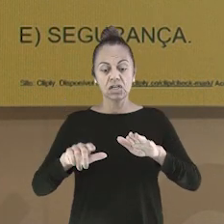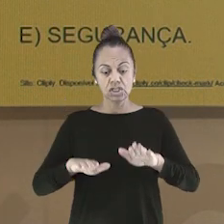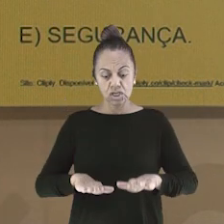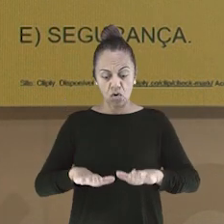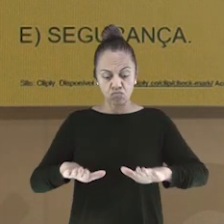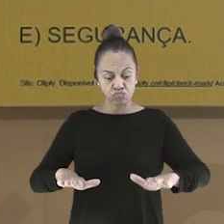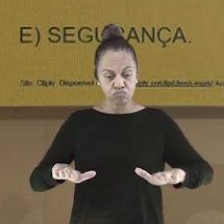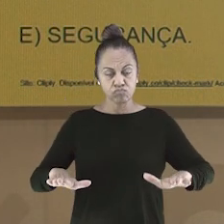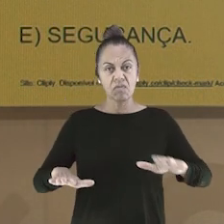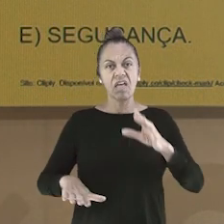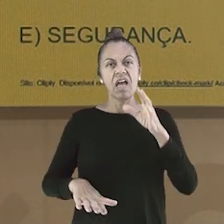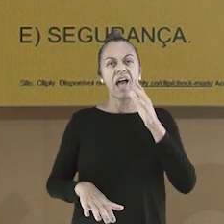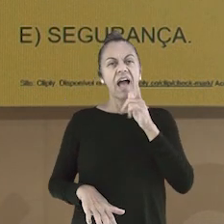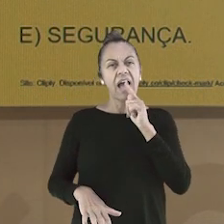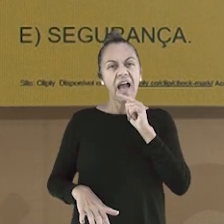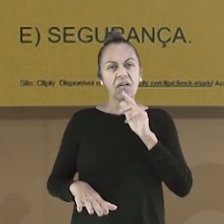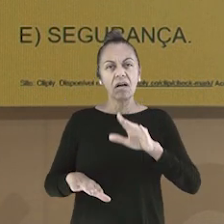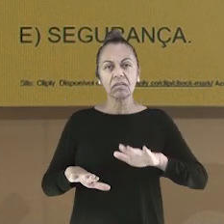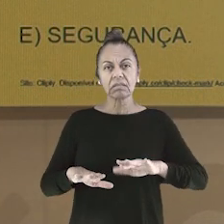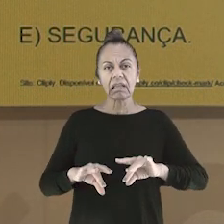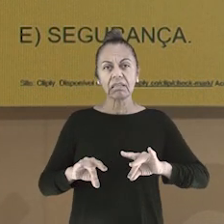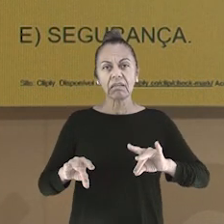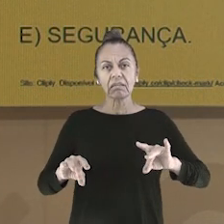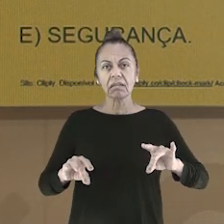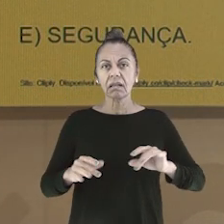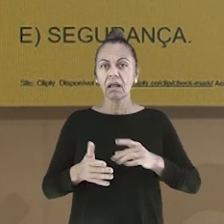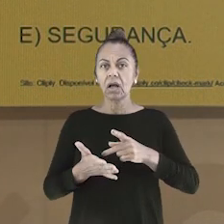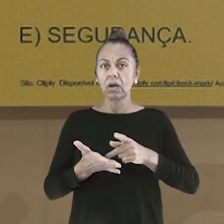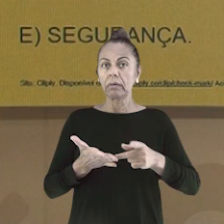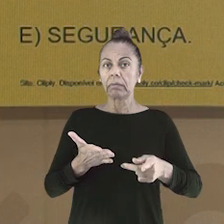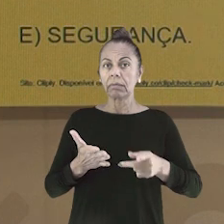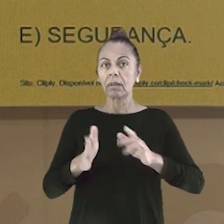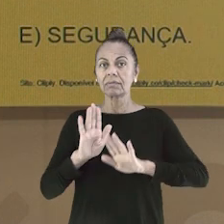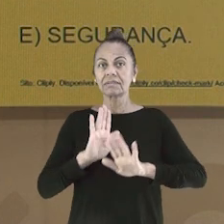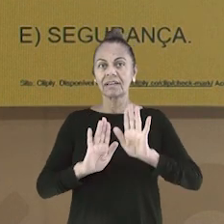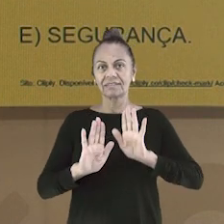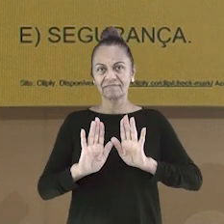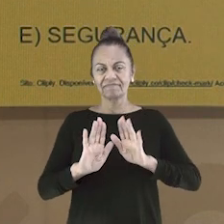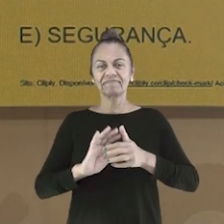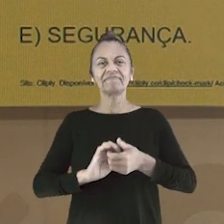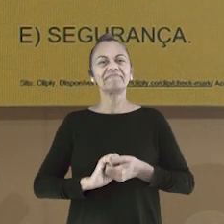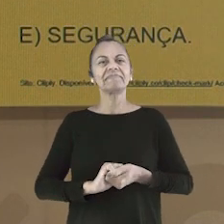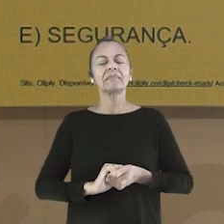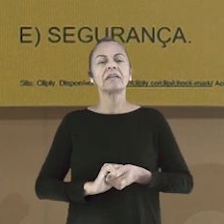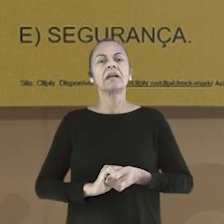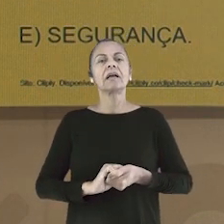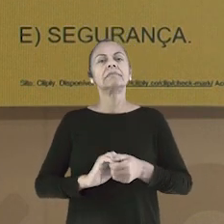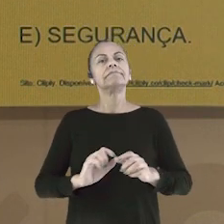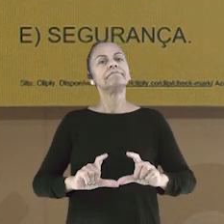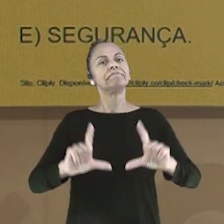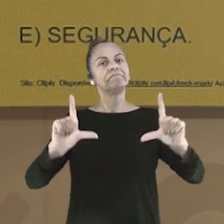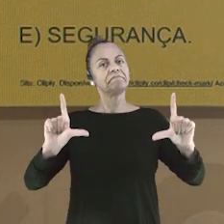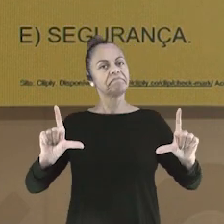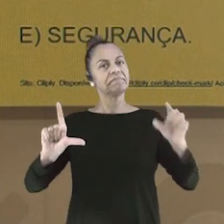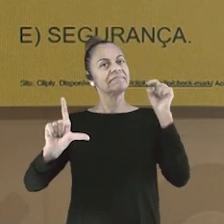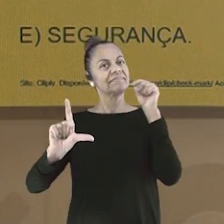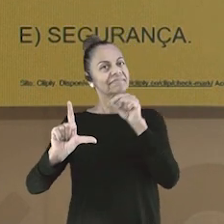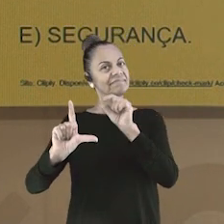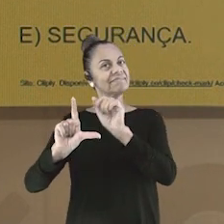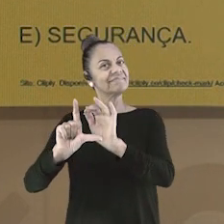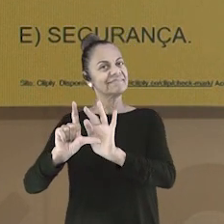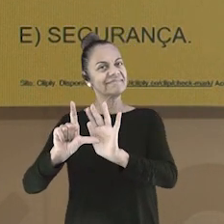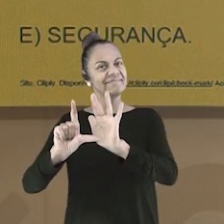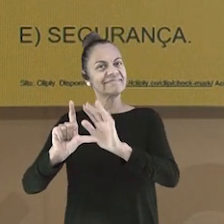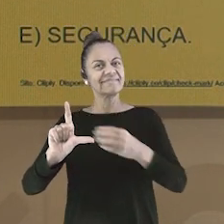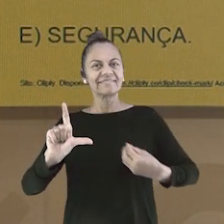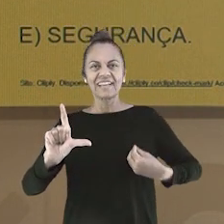encontra por aí. A última chamada para a lista de presença. Se você ainda não marcou a sua, aponte o